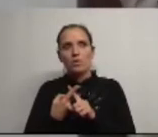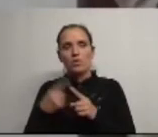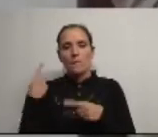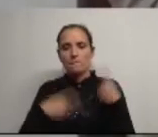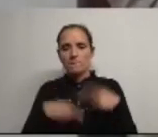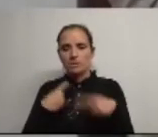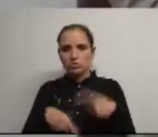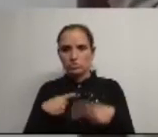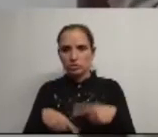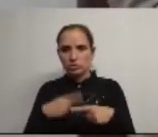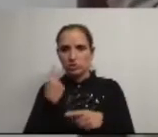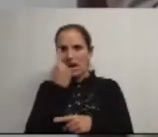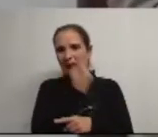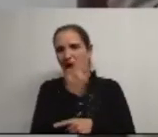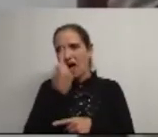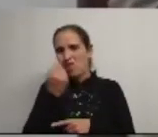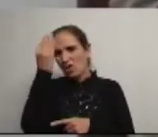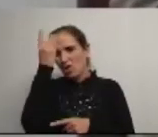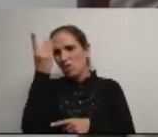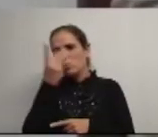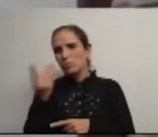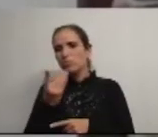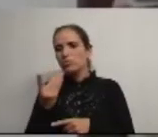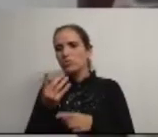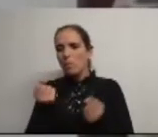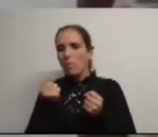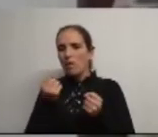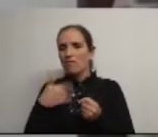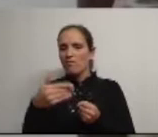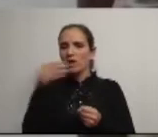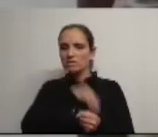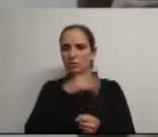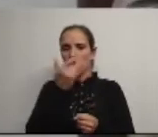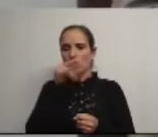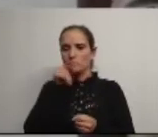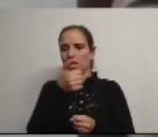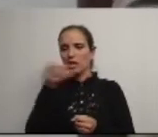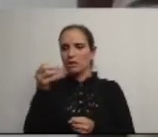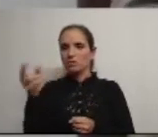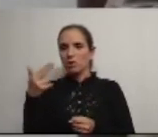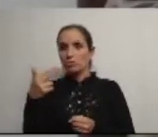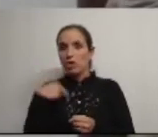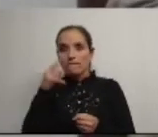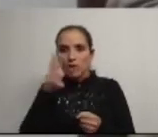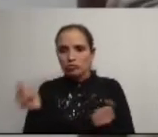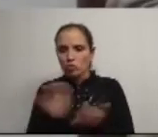Matozinhos por cada docente poupado vai receber 12.500 euros é o que eu leio nos jornais